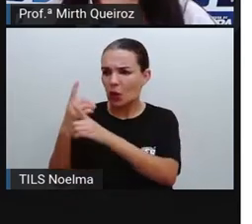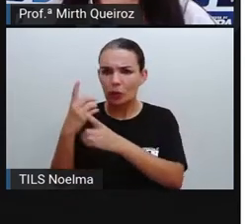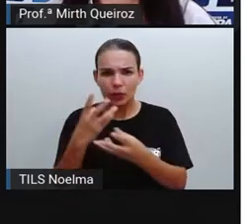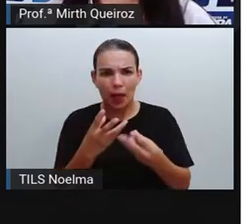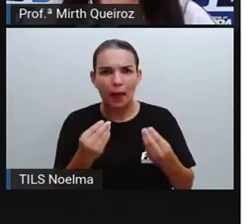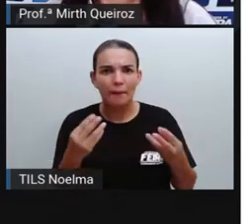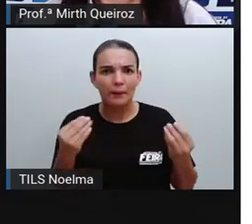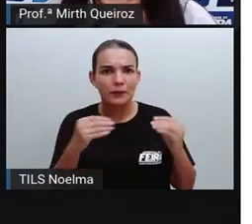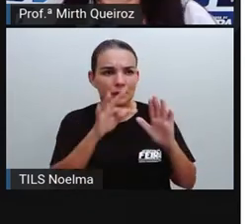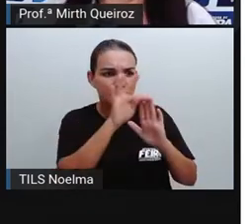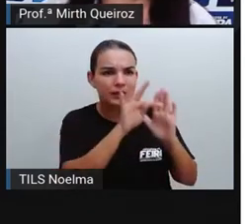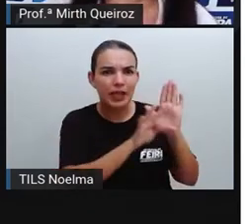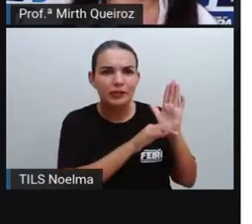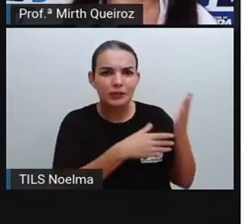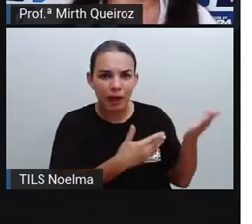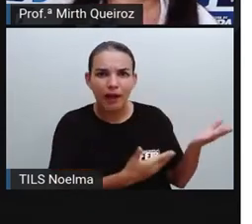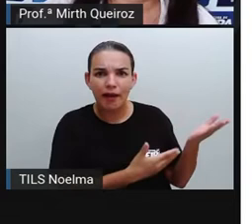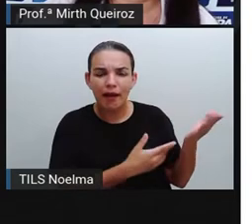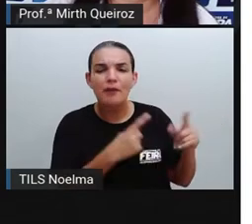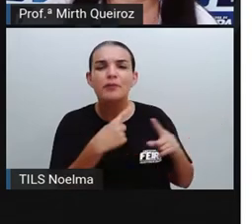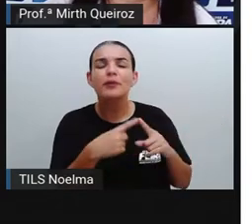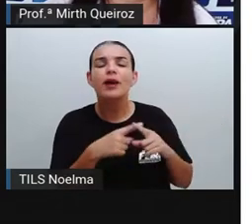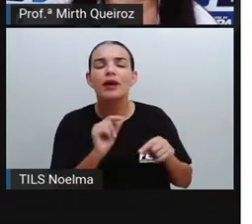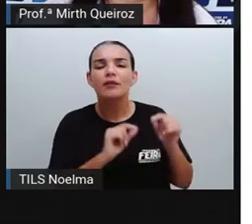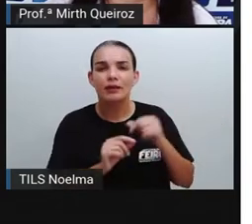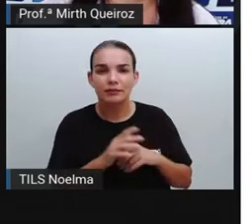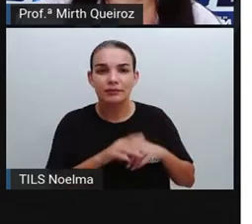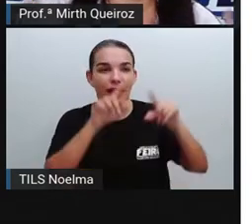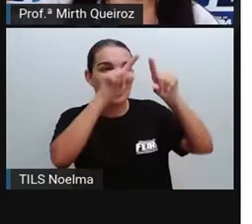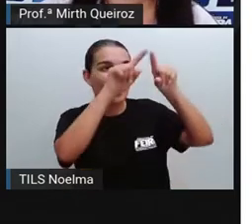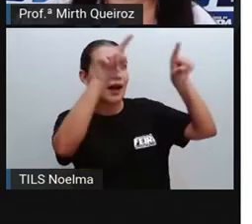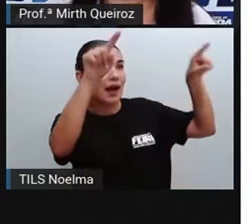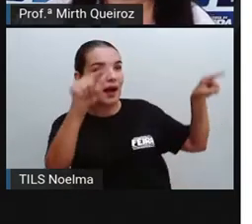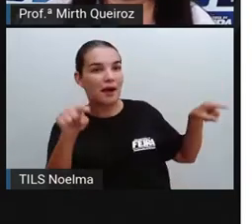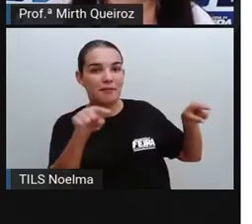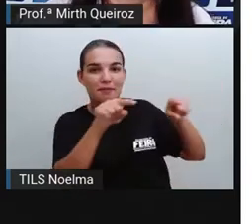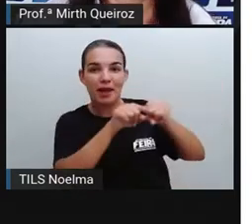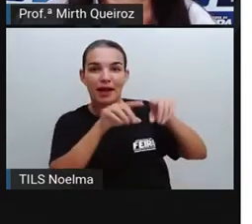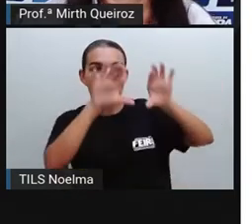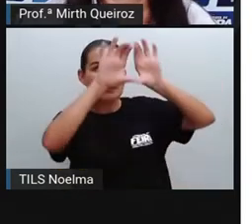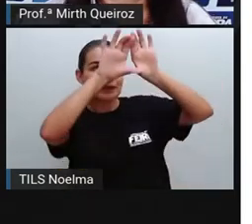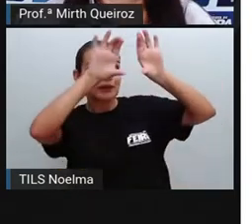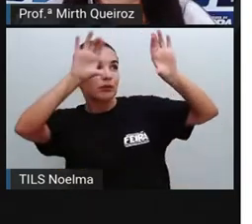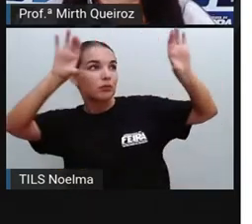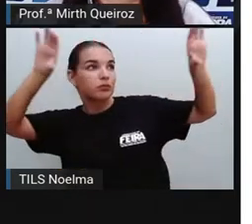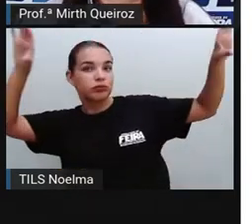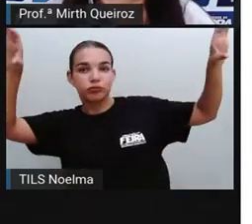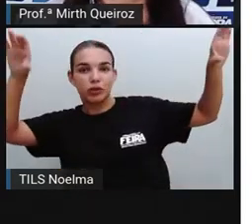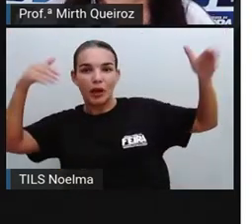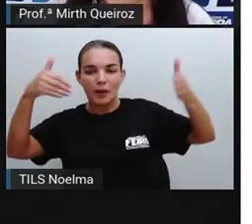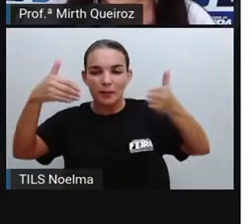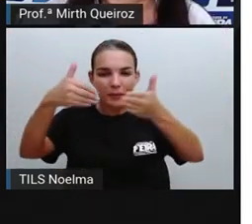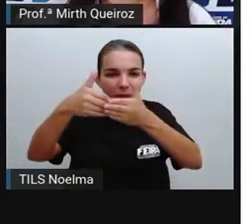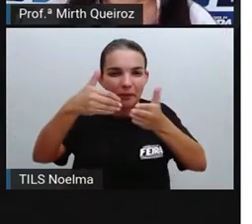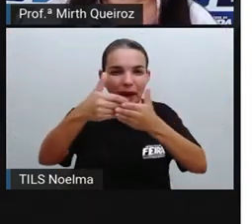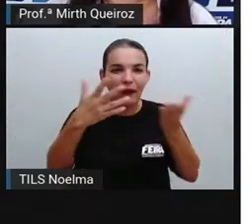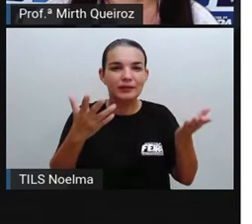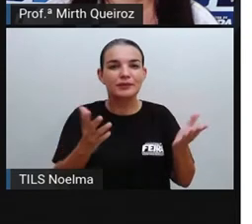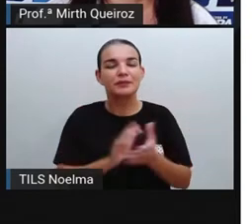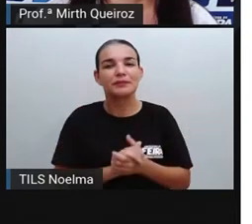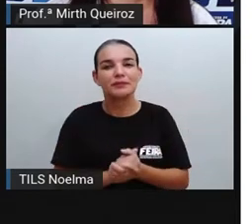de gêneros textuais. A placa, a própria placa do supermercado, ou placas que estão próximas, né?